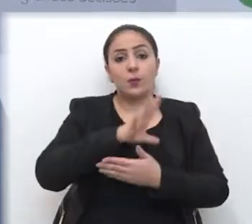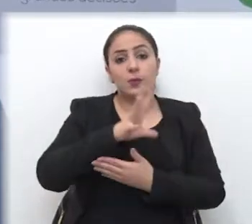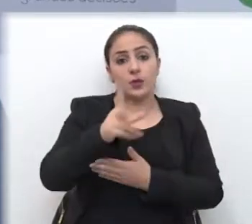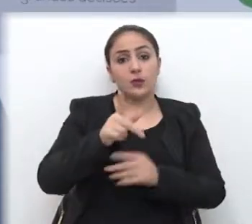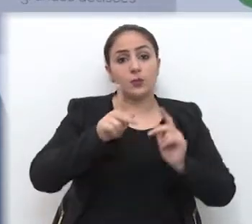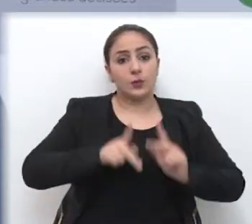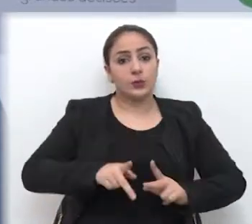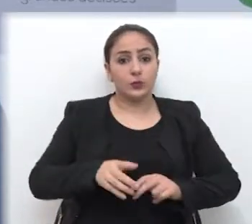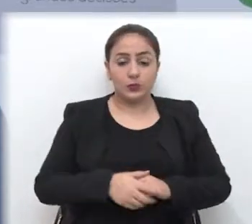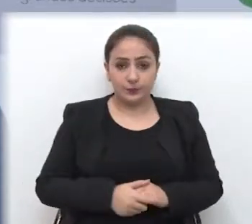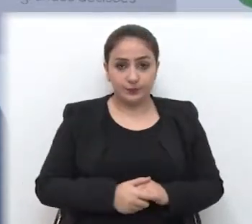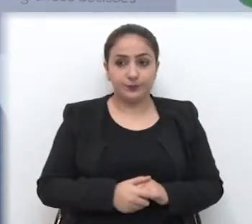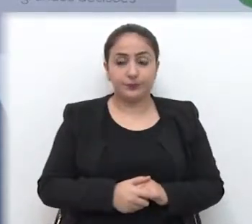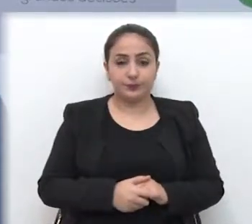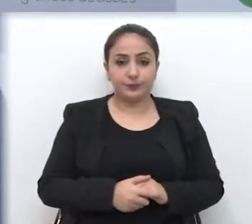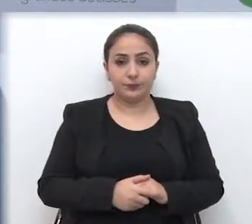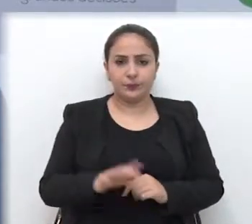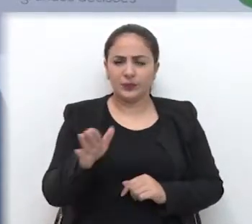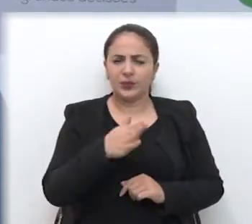milhão de pessoas.